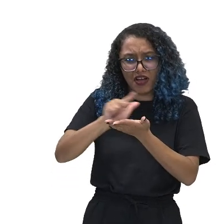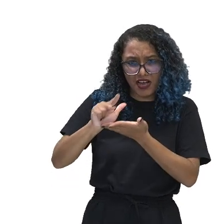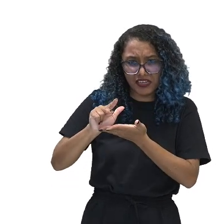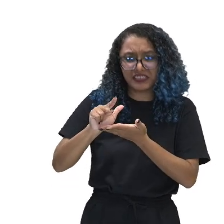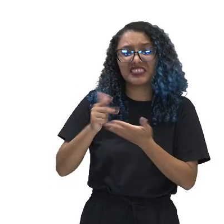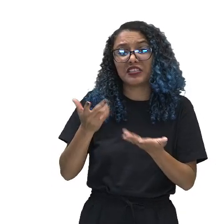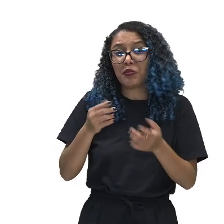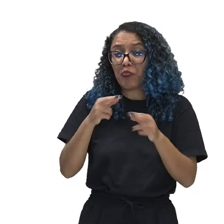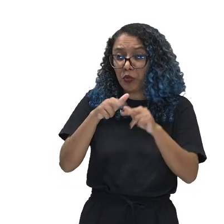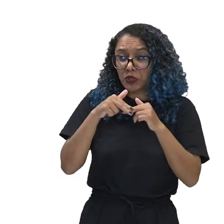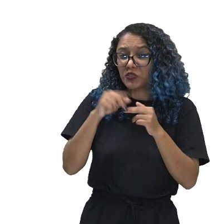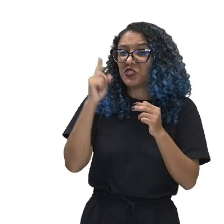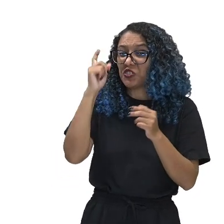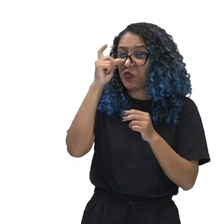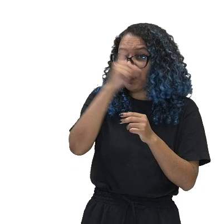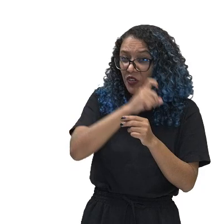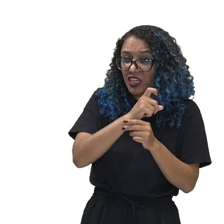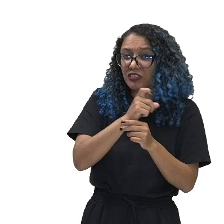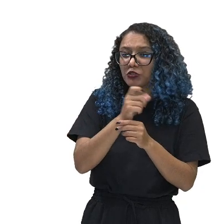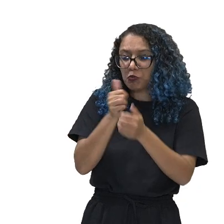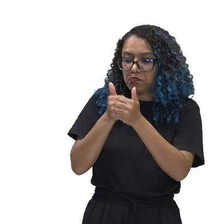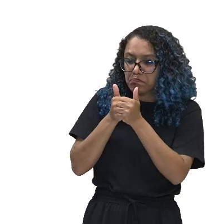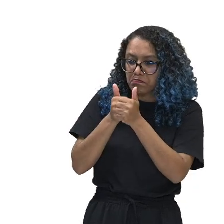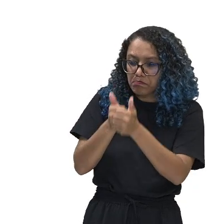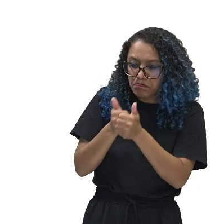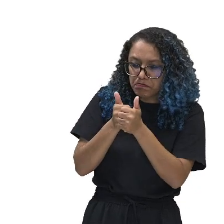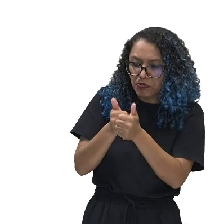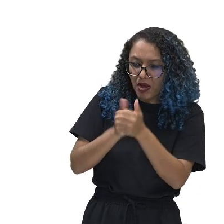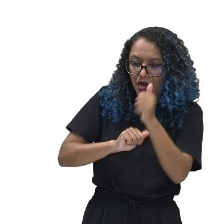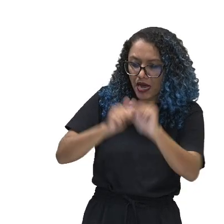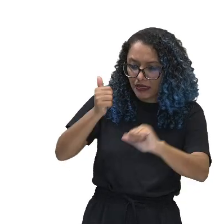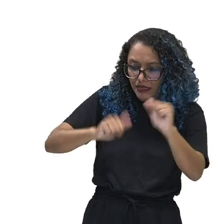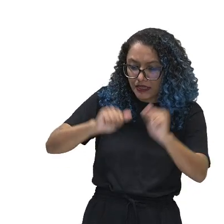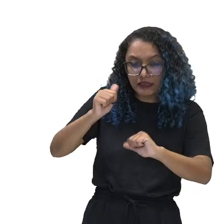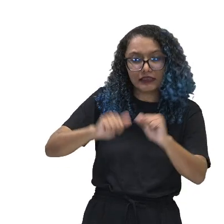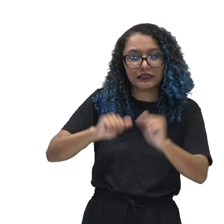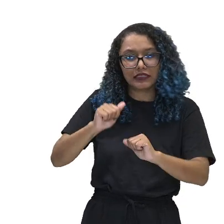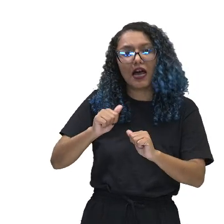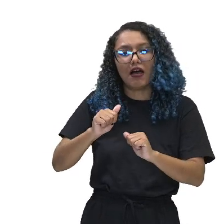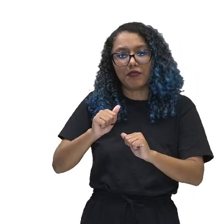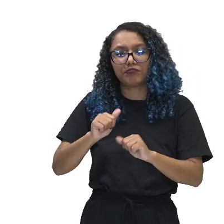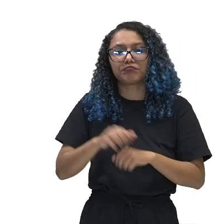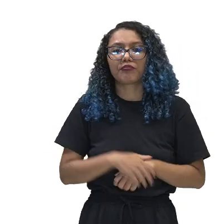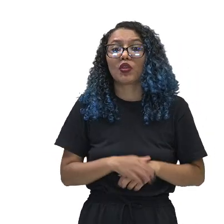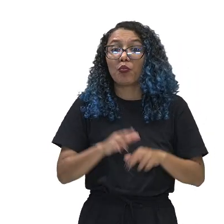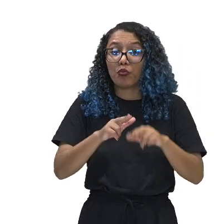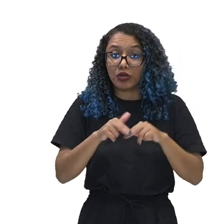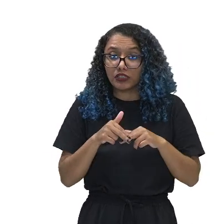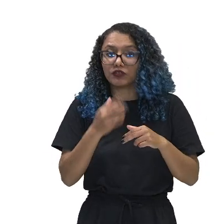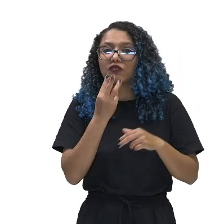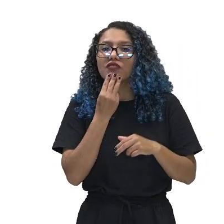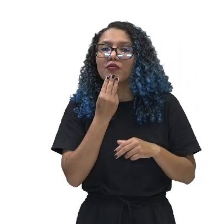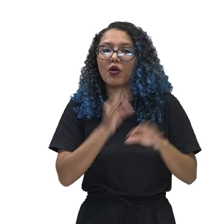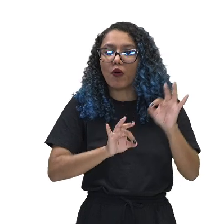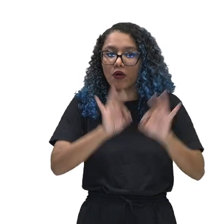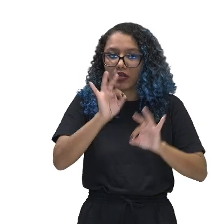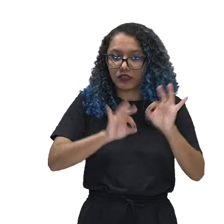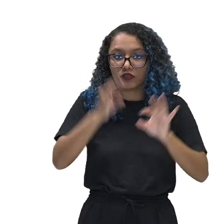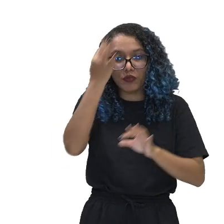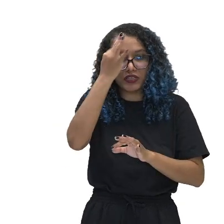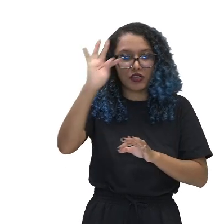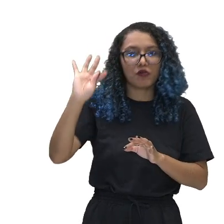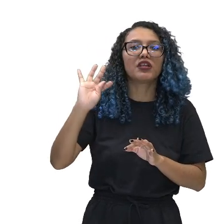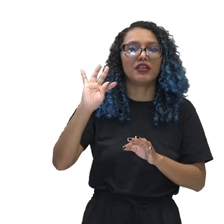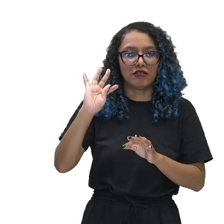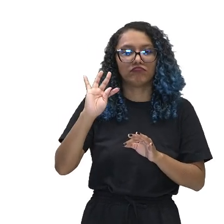fazer esse acompanhamento, Weber elaborou uma teoria dos tipos de ação ou tipo ideal.